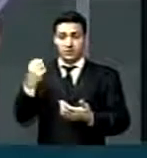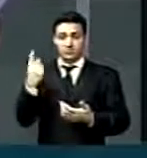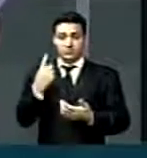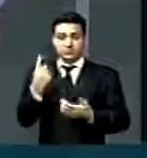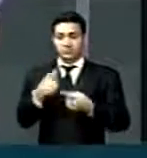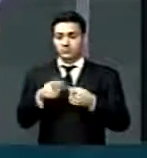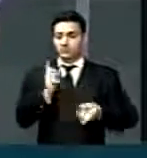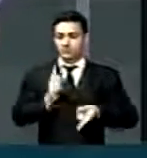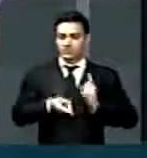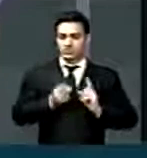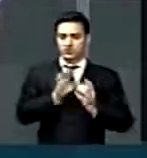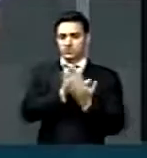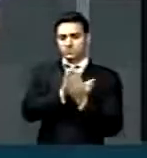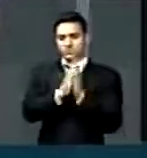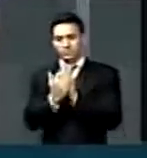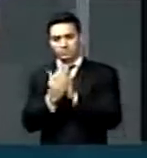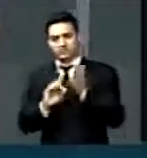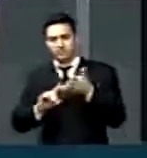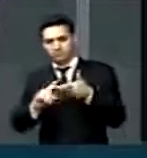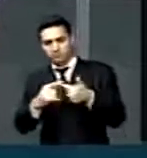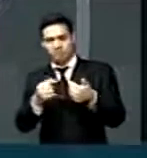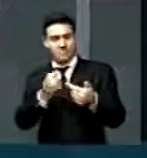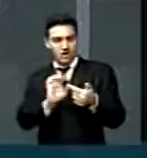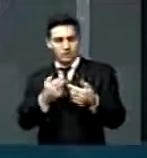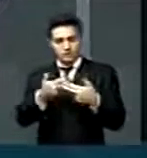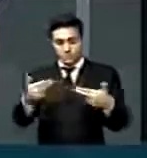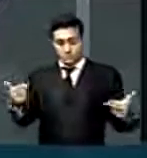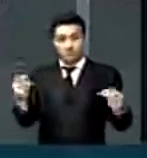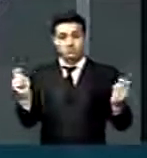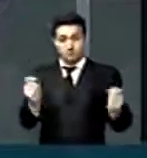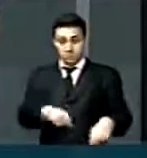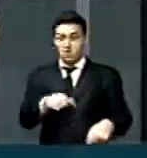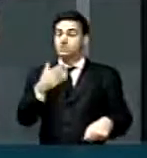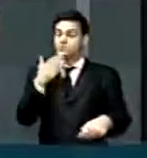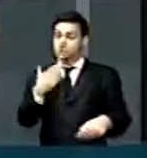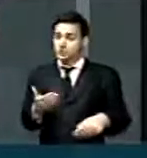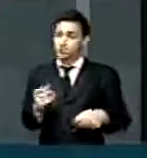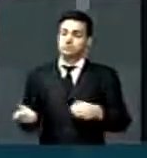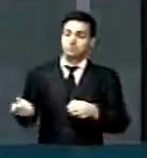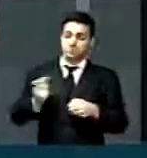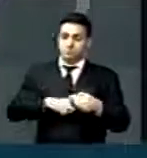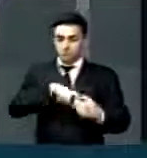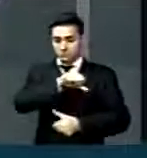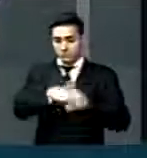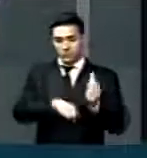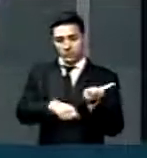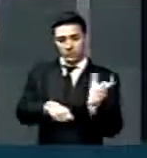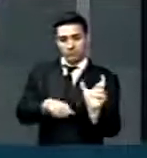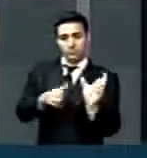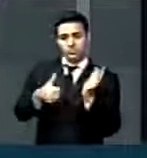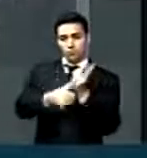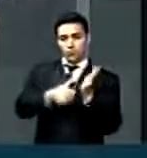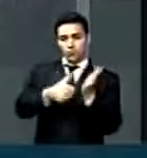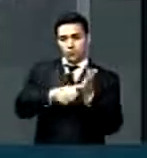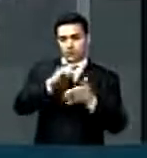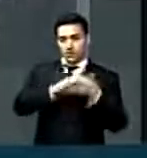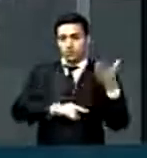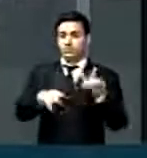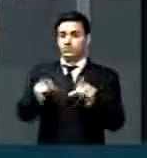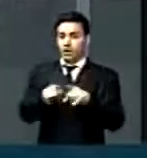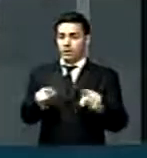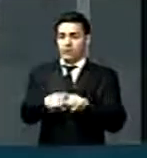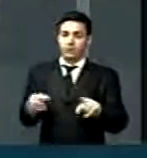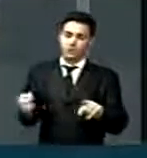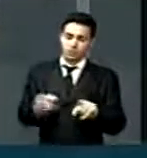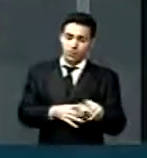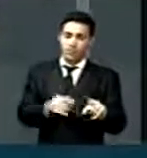travestis, transexuais e transgêneros, poderão, com o projeto, solicitar a retificação de seus dados registrais e a emissão de uma nova